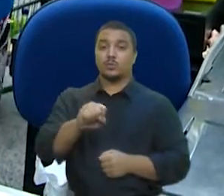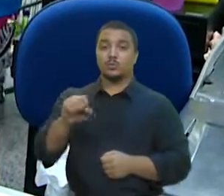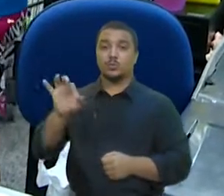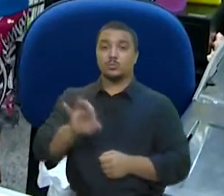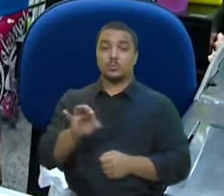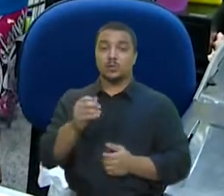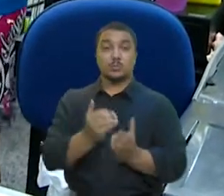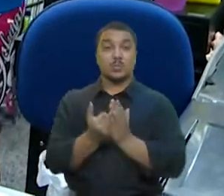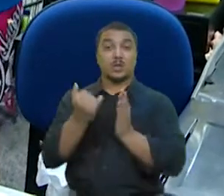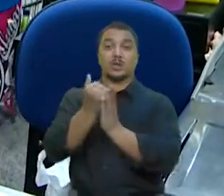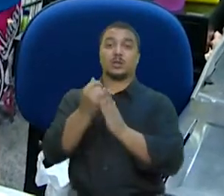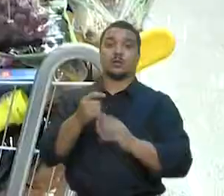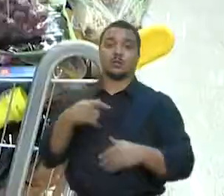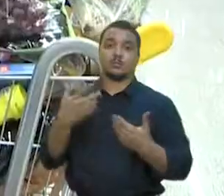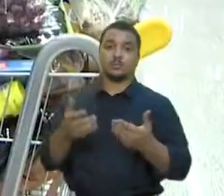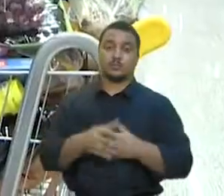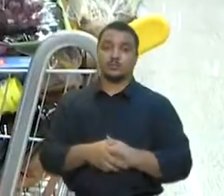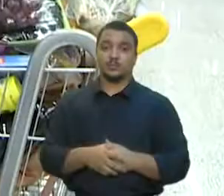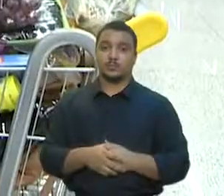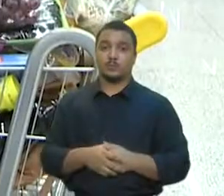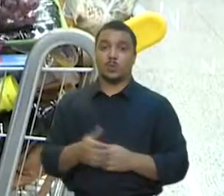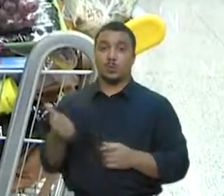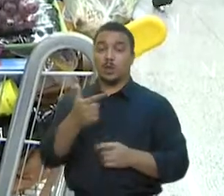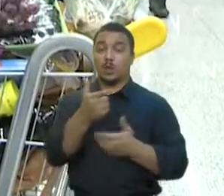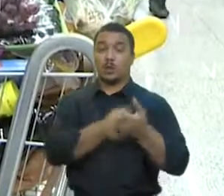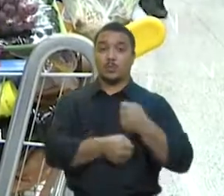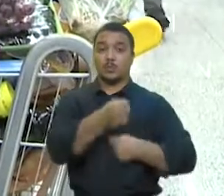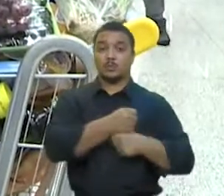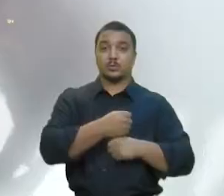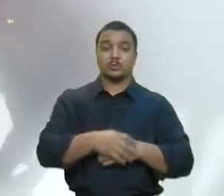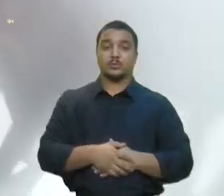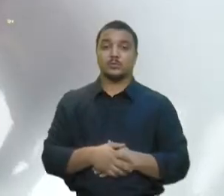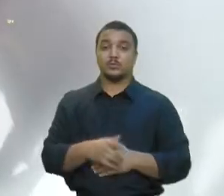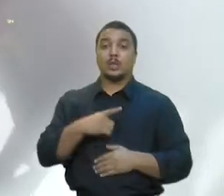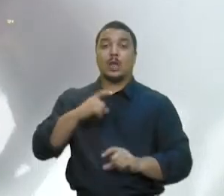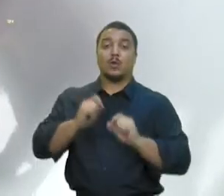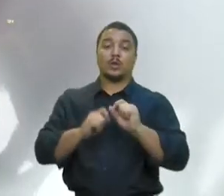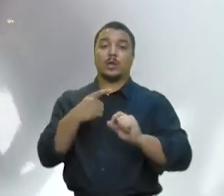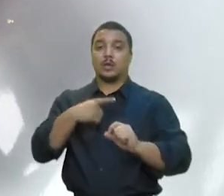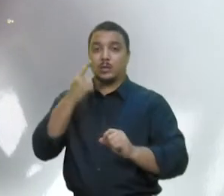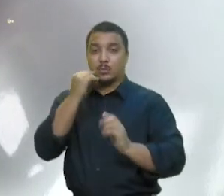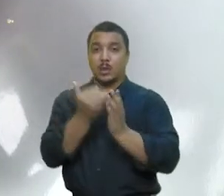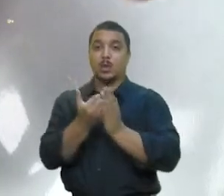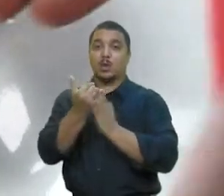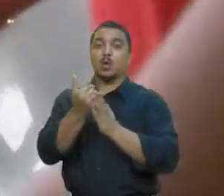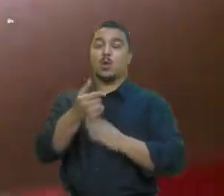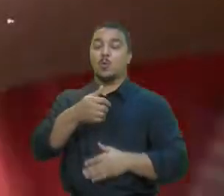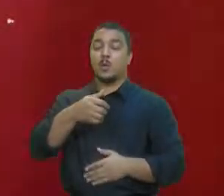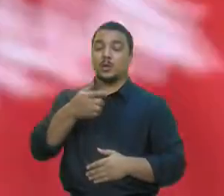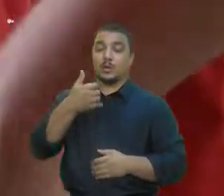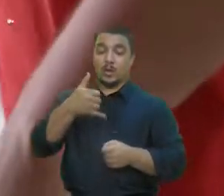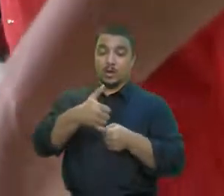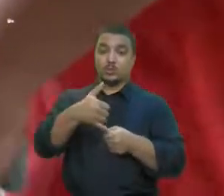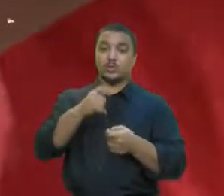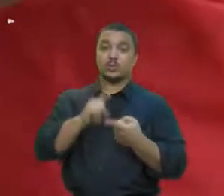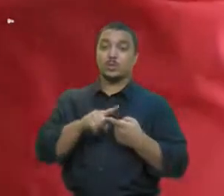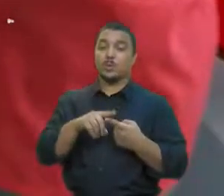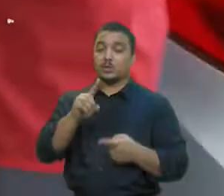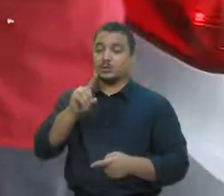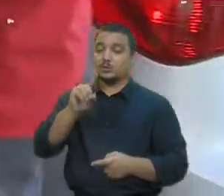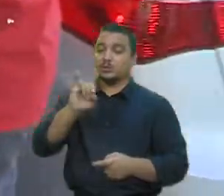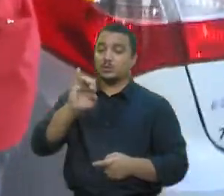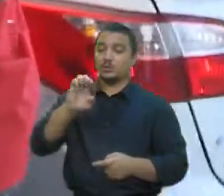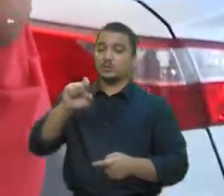do que no ano passado. Economistas afirmam que, com o aumento da gasolina e do diesel, toda a cadeia